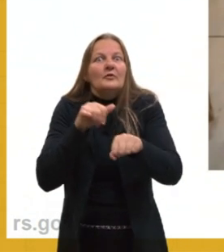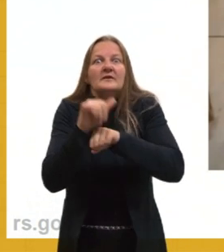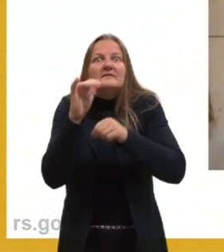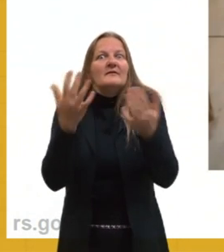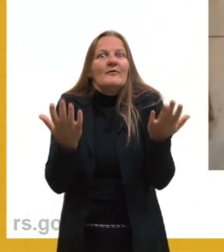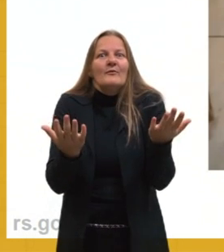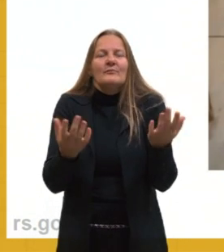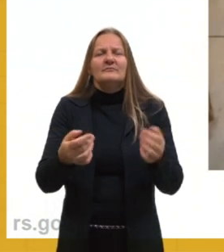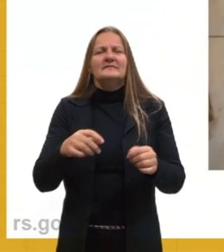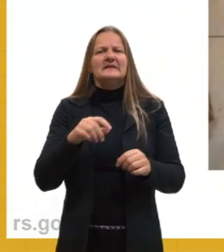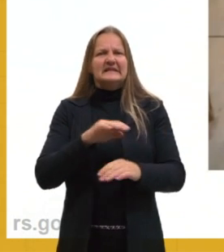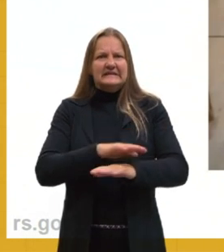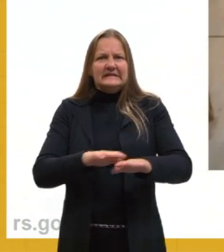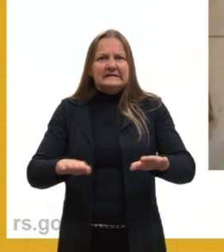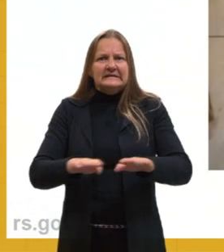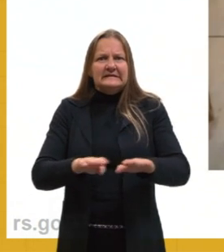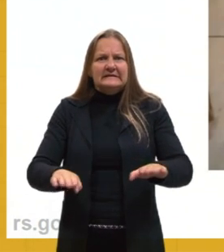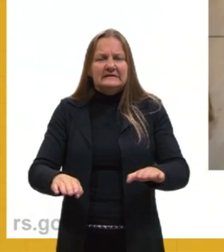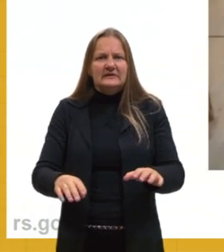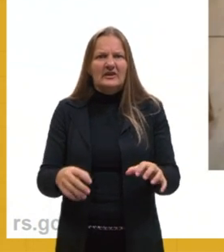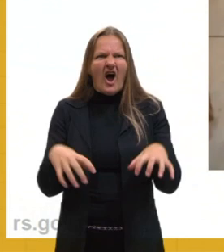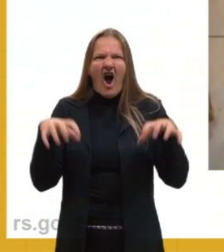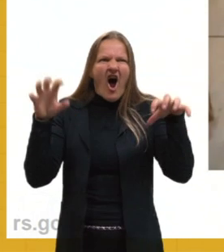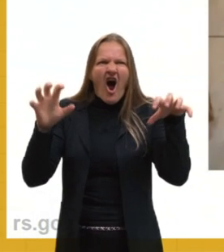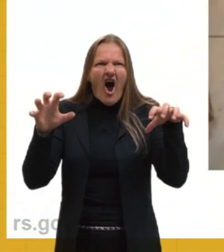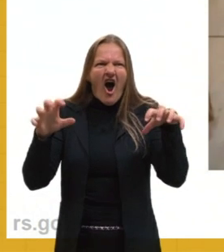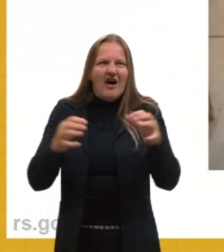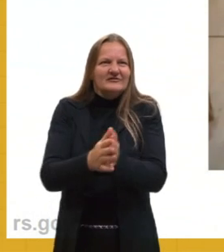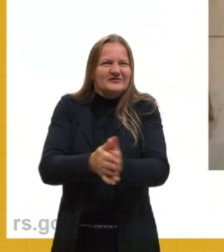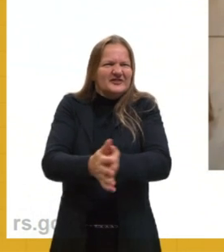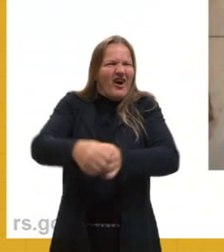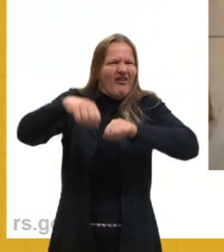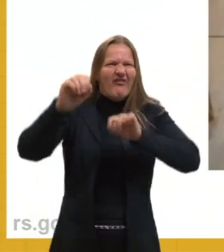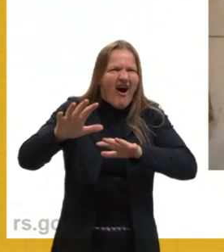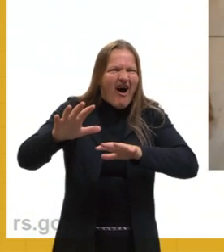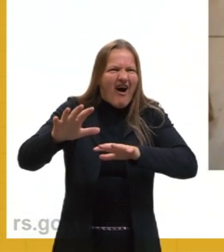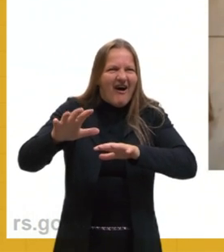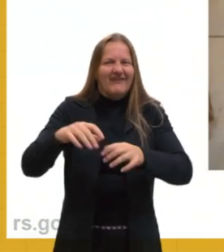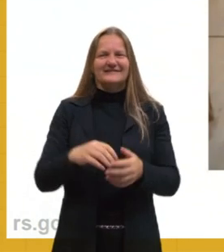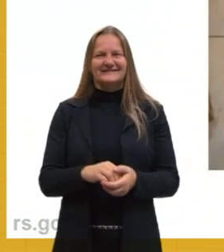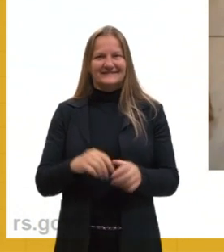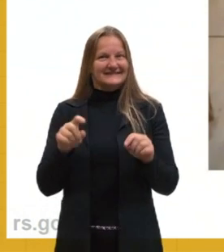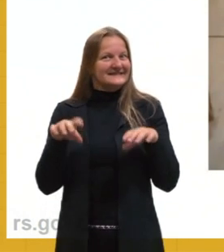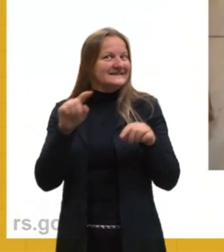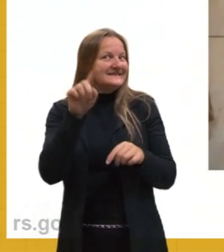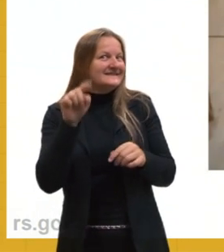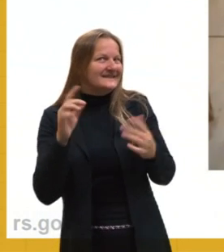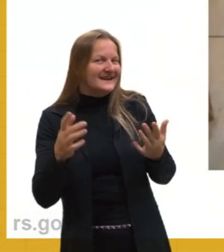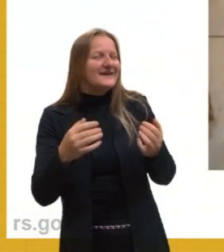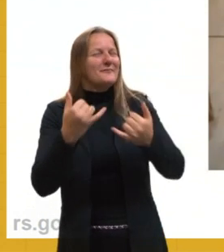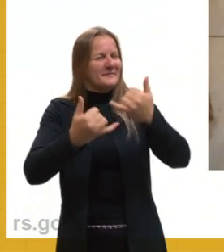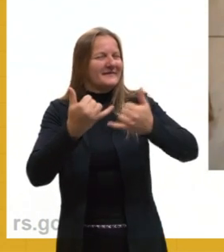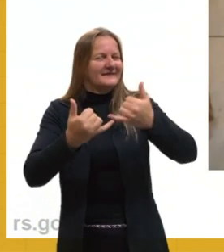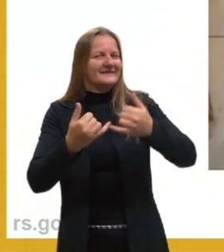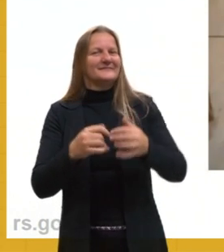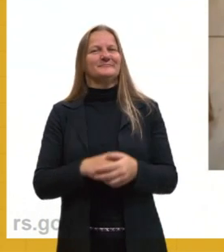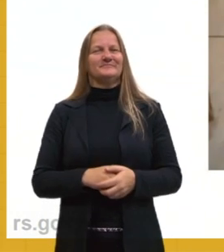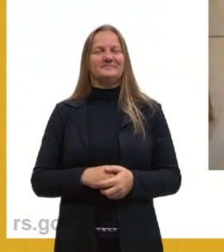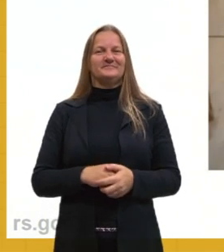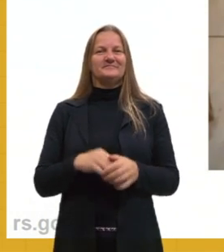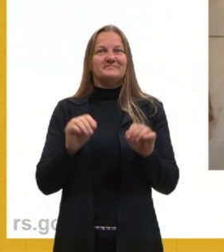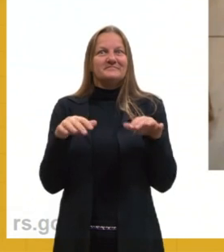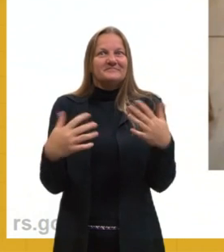vocês, será que esse piso está amaldiçoado? É uma pergunta, uma brincadeira, na verdade. Então,